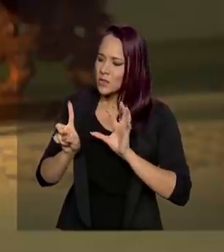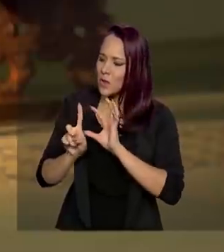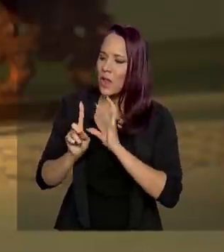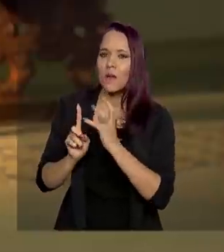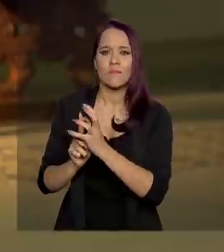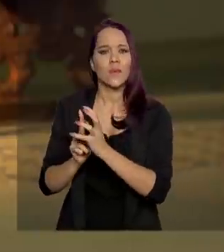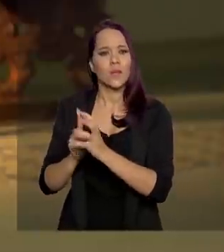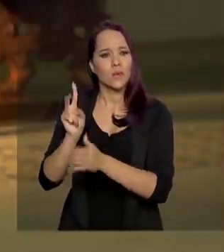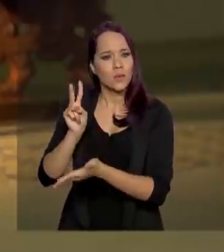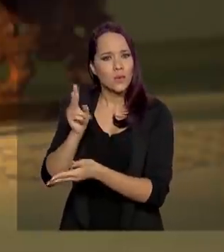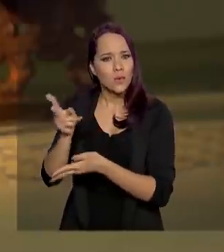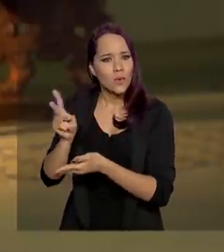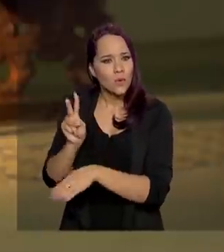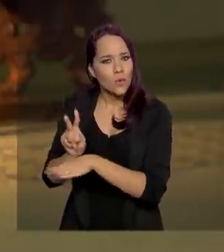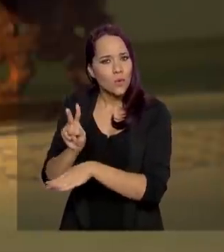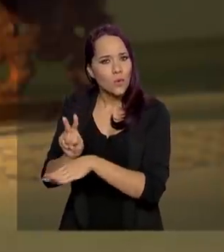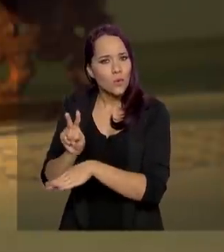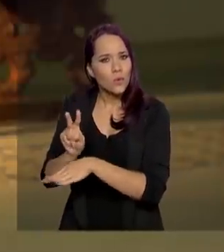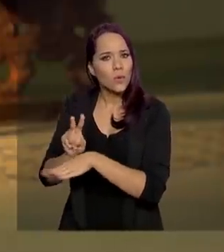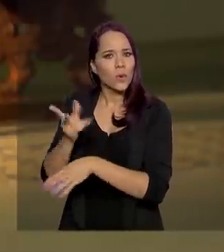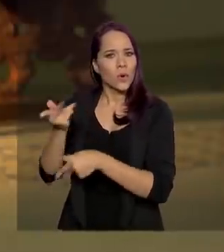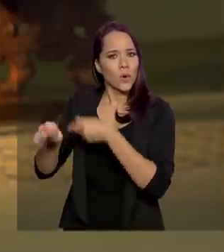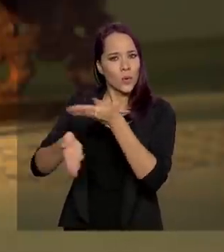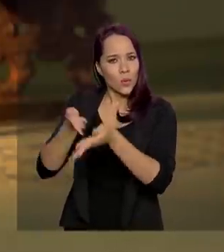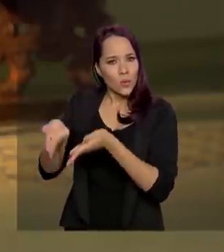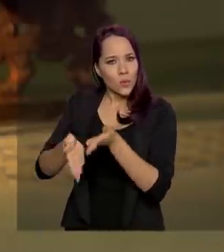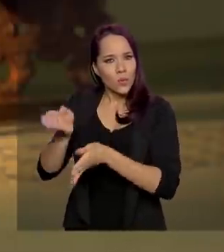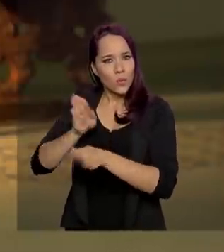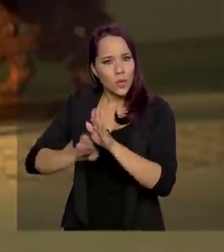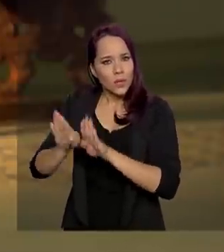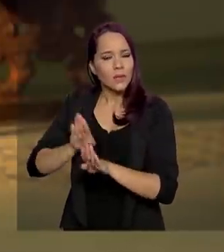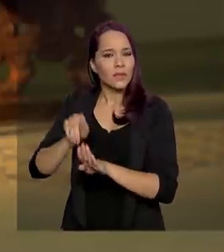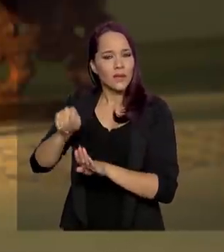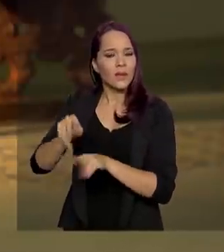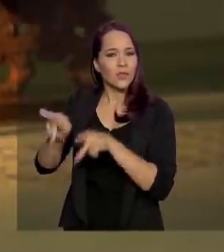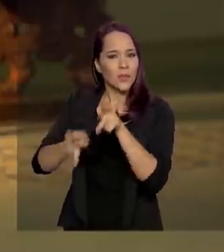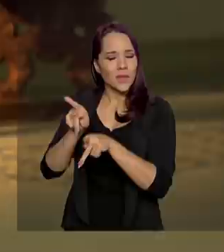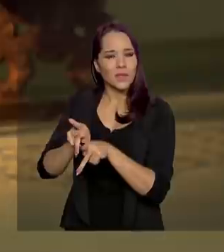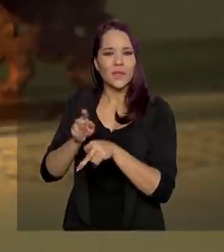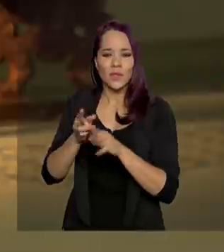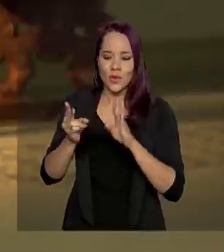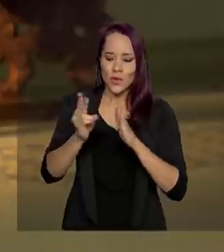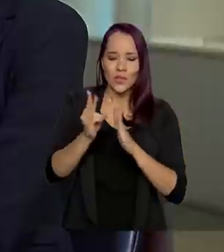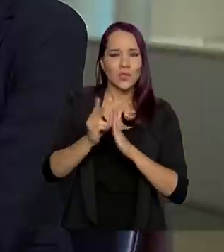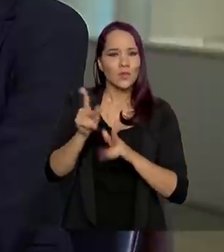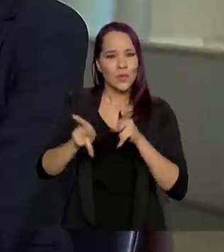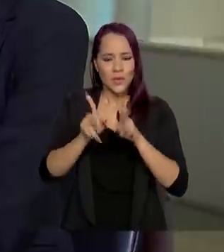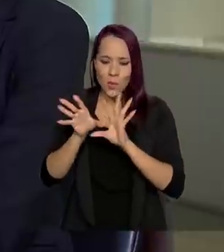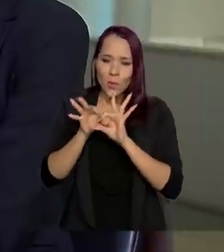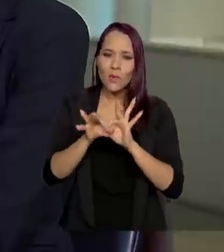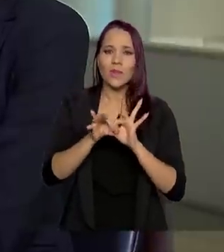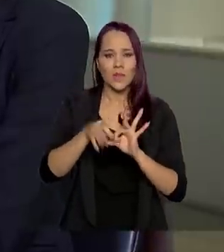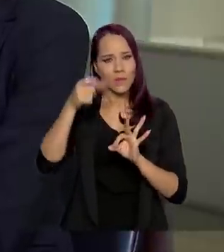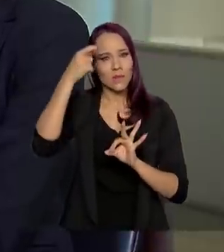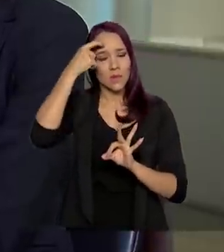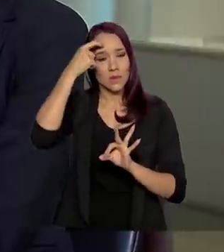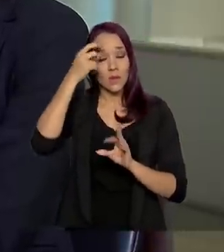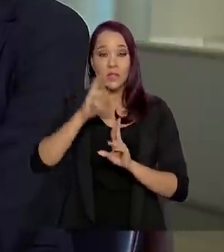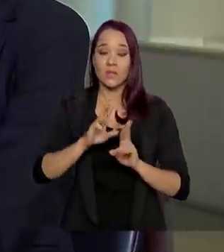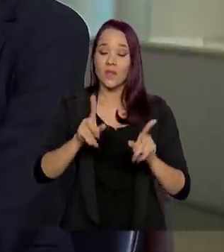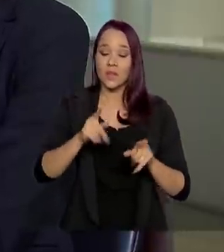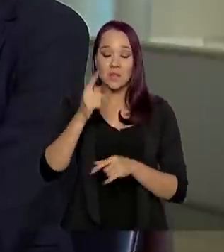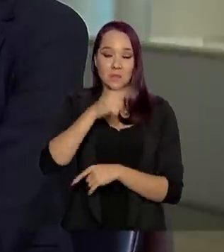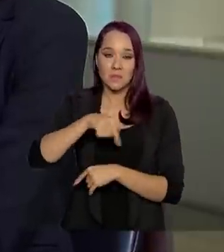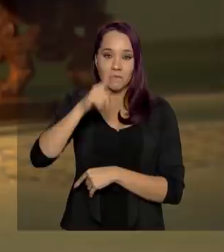continuam cuidando do seu povo. Então, o indígena é uma população consciente, unida. Então, isso ajudou. Mas, então, ao contrário do que se